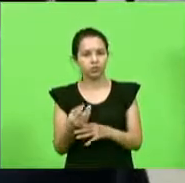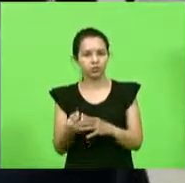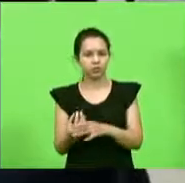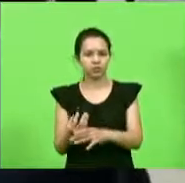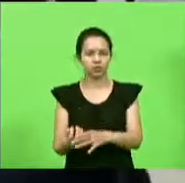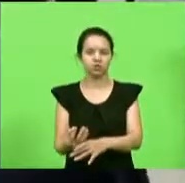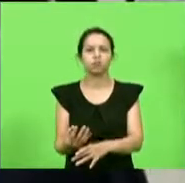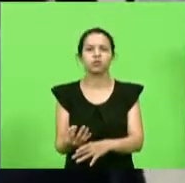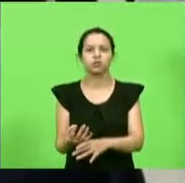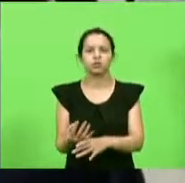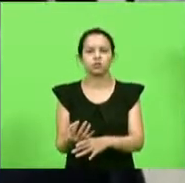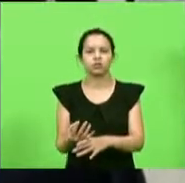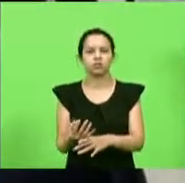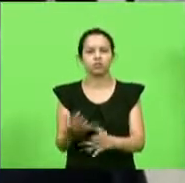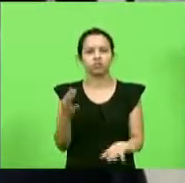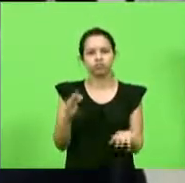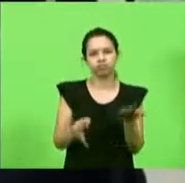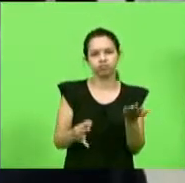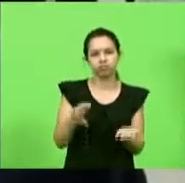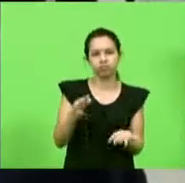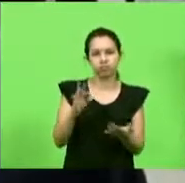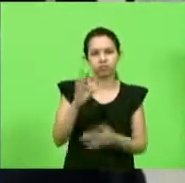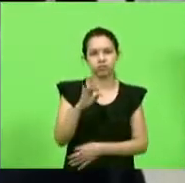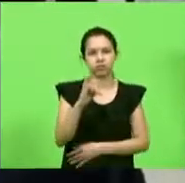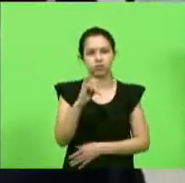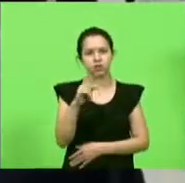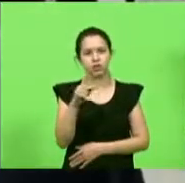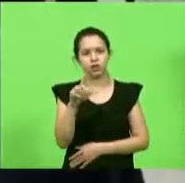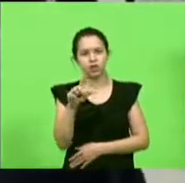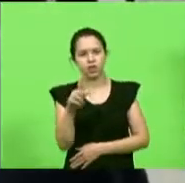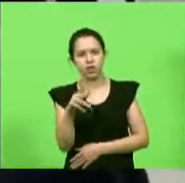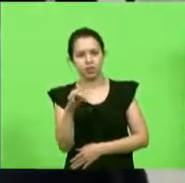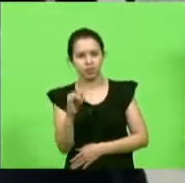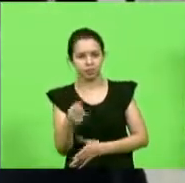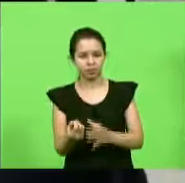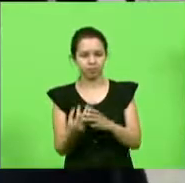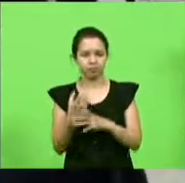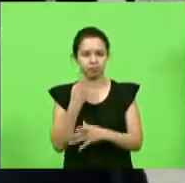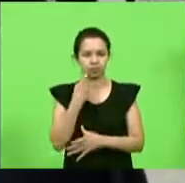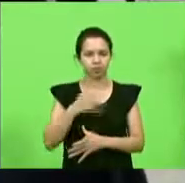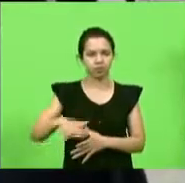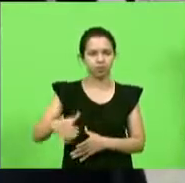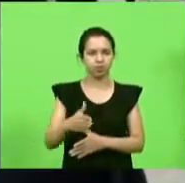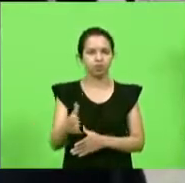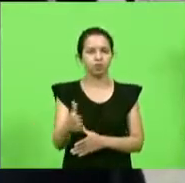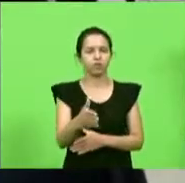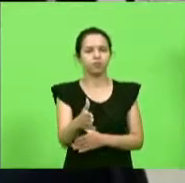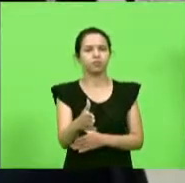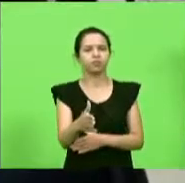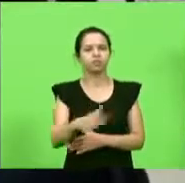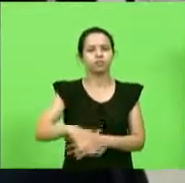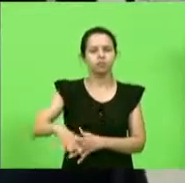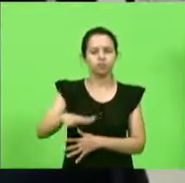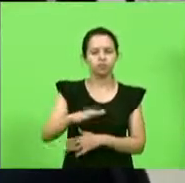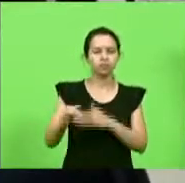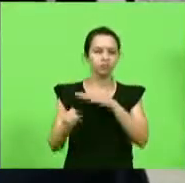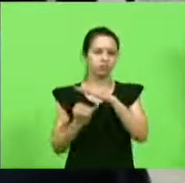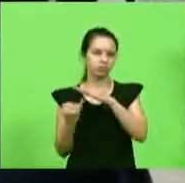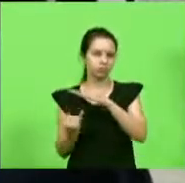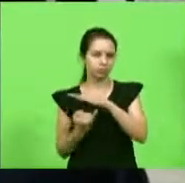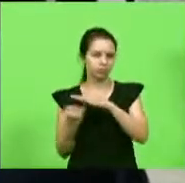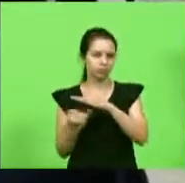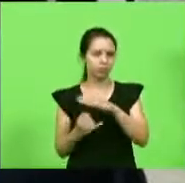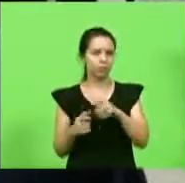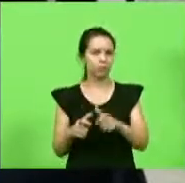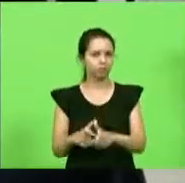de toneladas diárias de tilápia e outras espécies enfim é uma região que aparentemente é industrial mas com uma